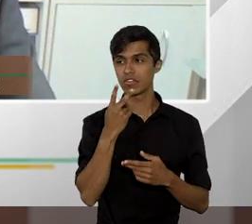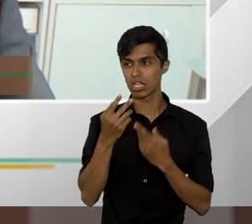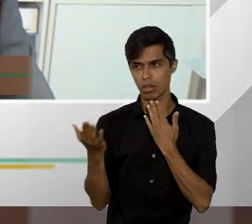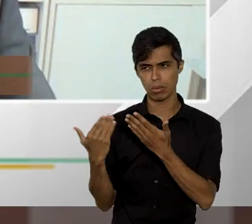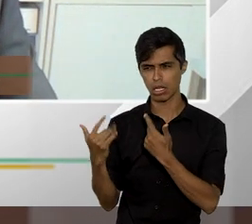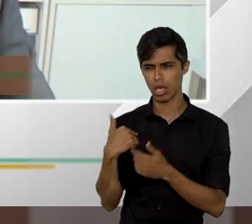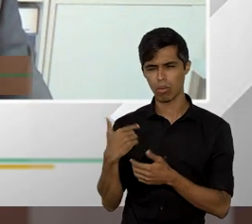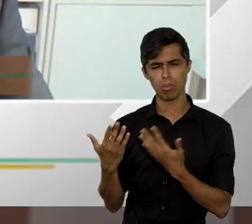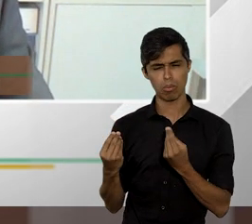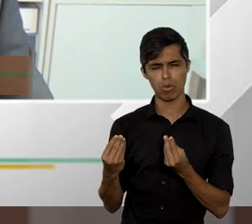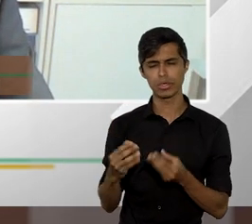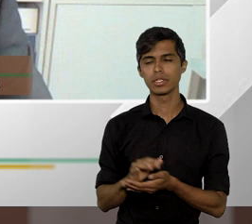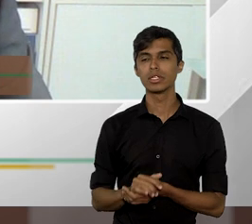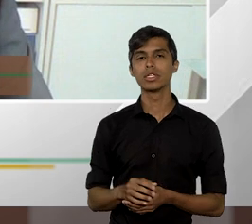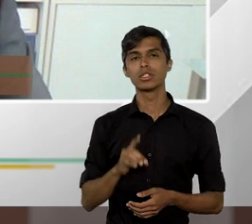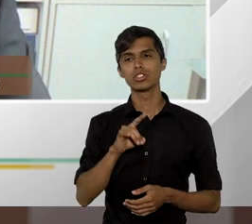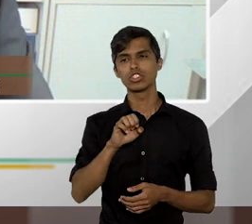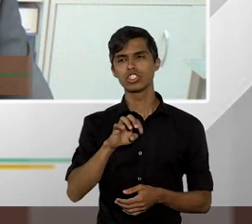exemplo